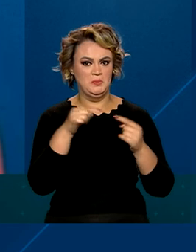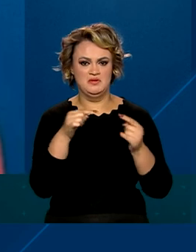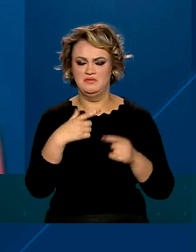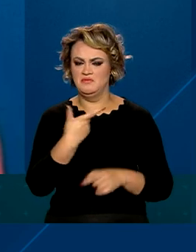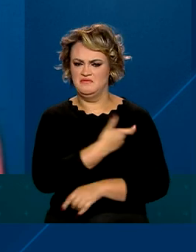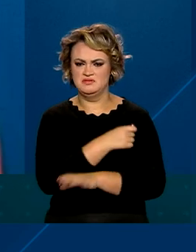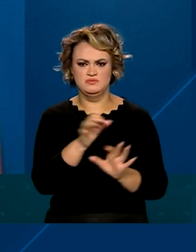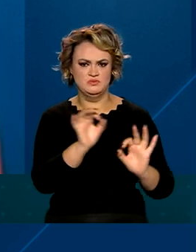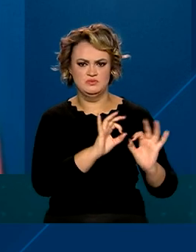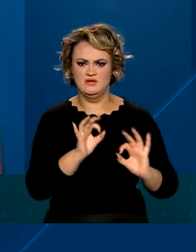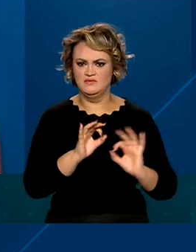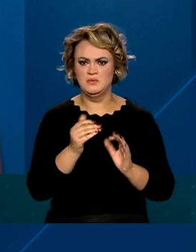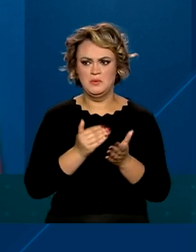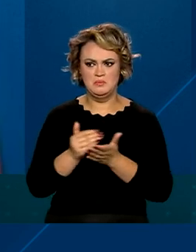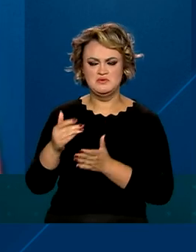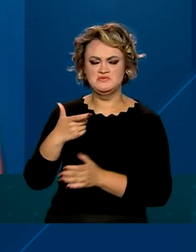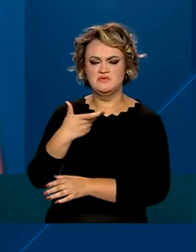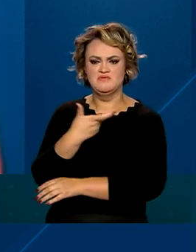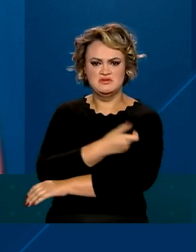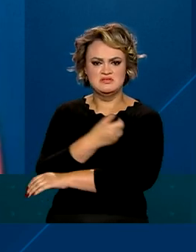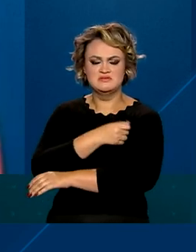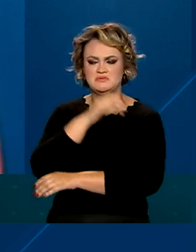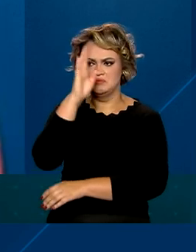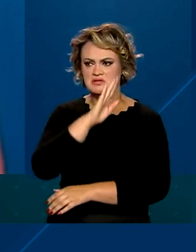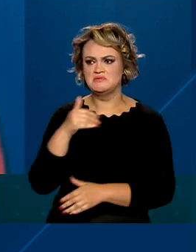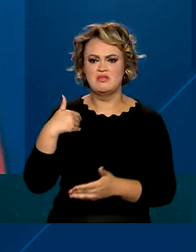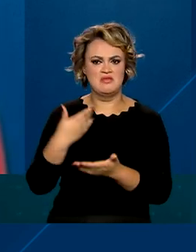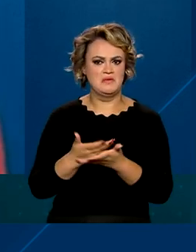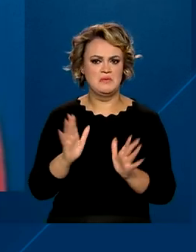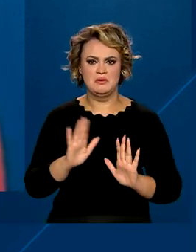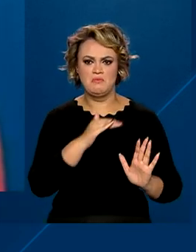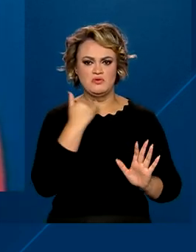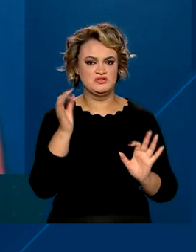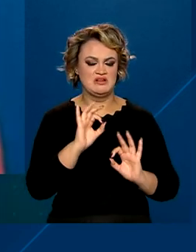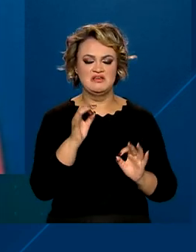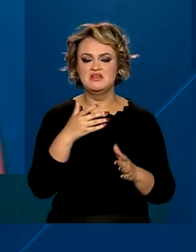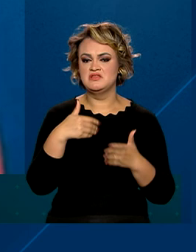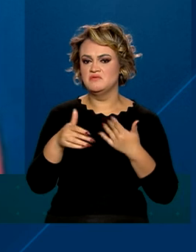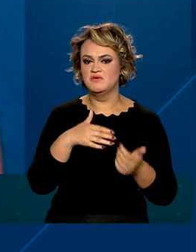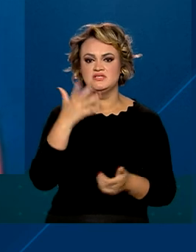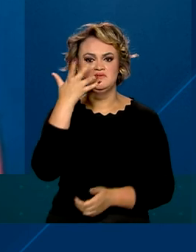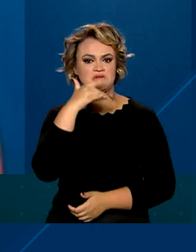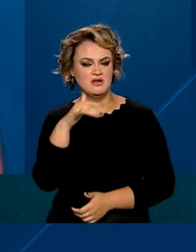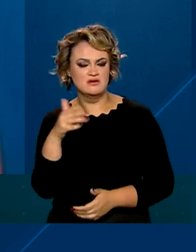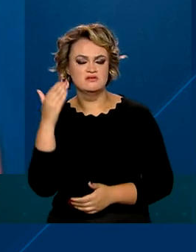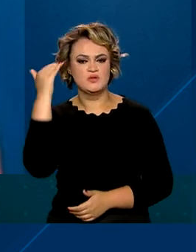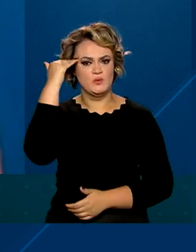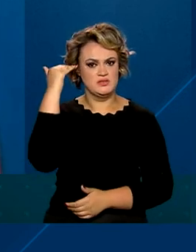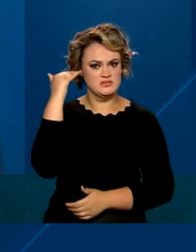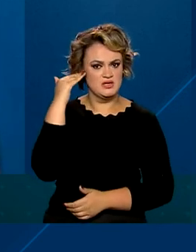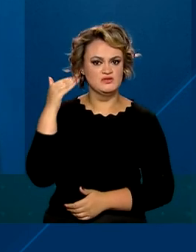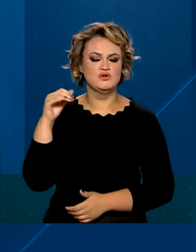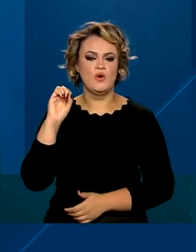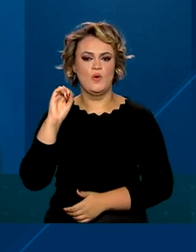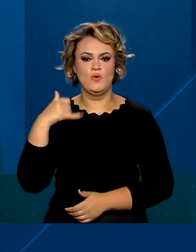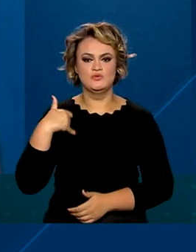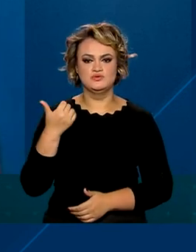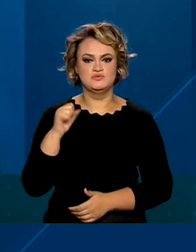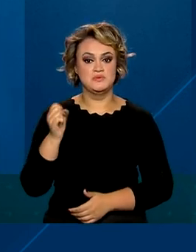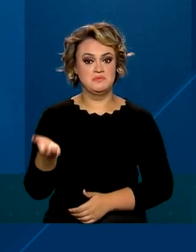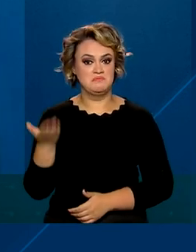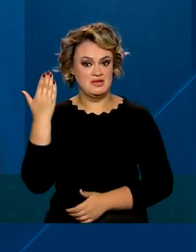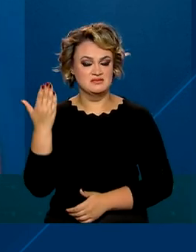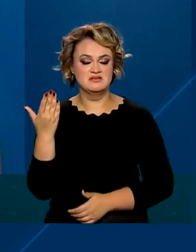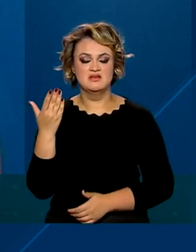Coronavac desde o início da vacinação no Brasil. Tanto em crianças e adolescentes, quanto na faixa acima de 18